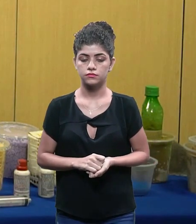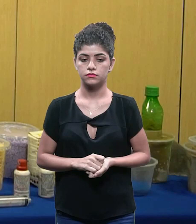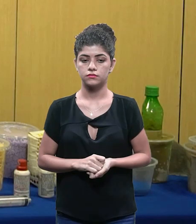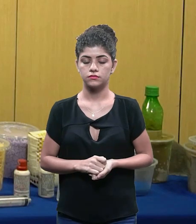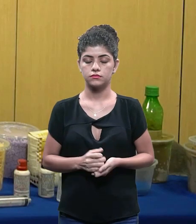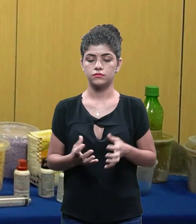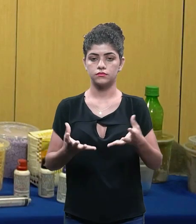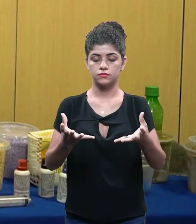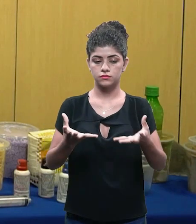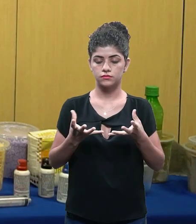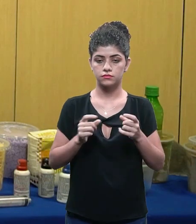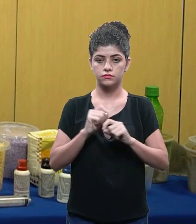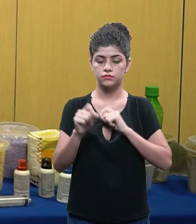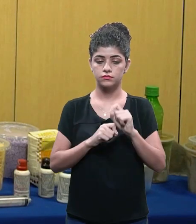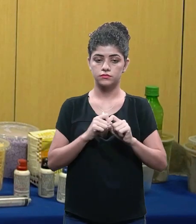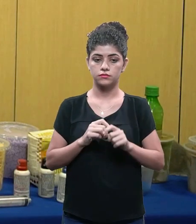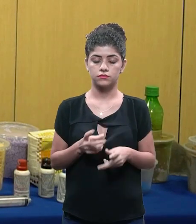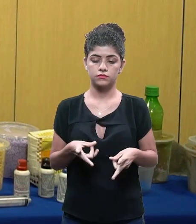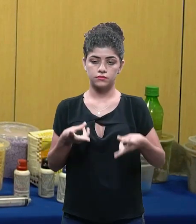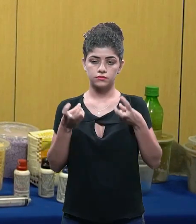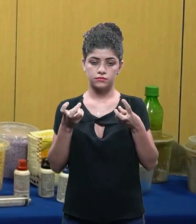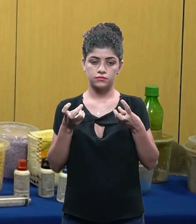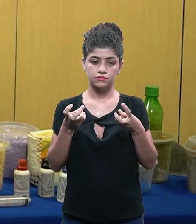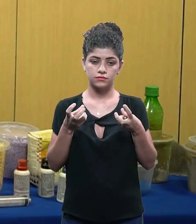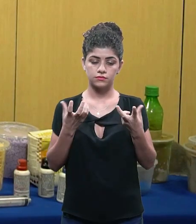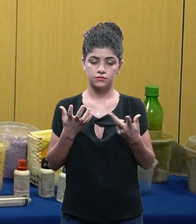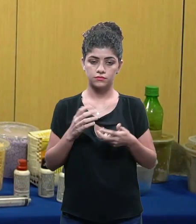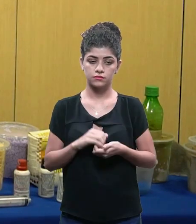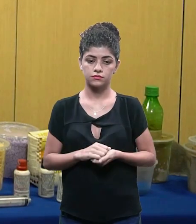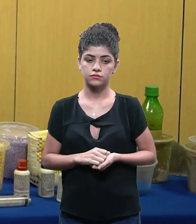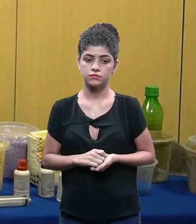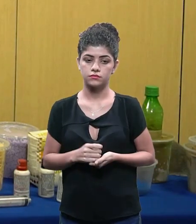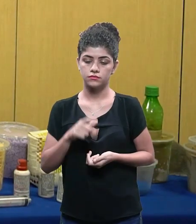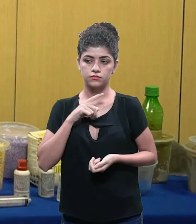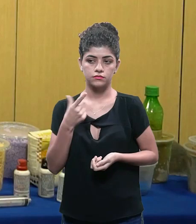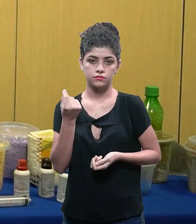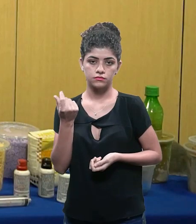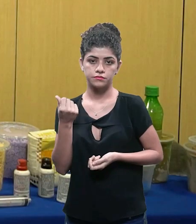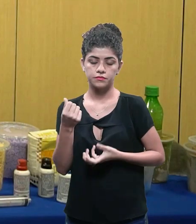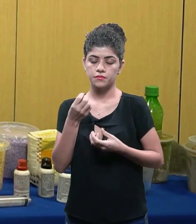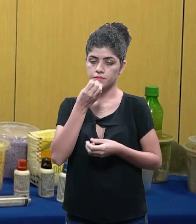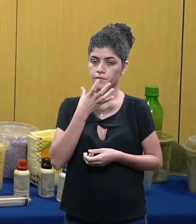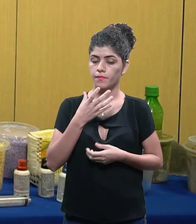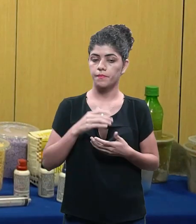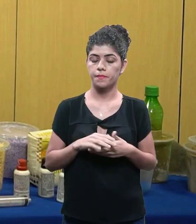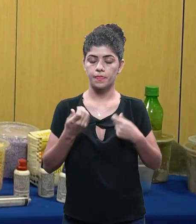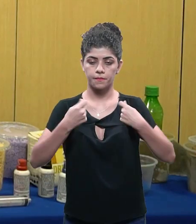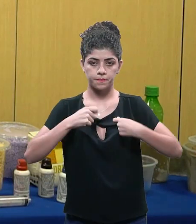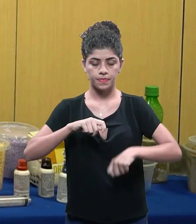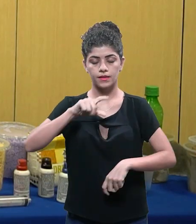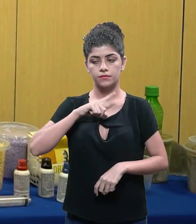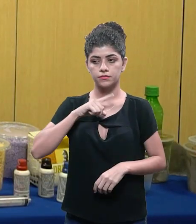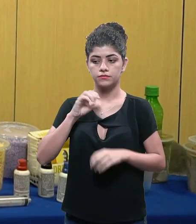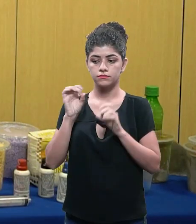fazer sem balança mas se eu quero uma precisão eu percebi que isso aqui é um nicho de mercado vai me gerar renda